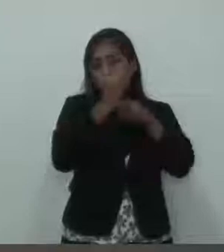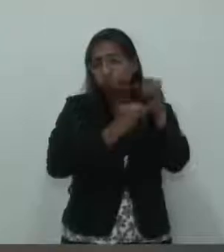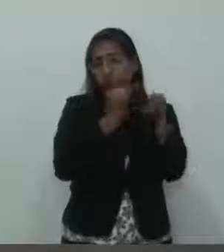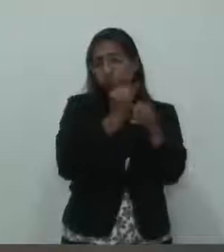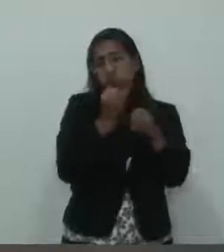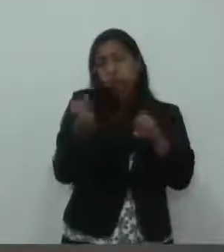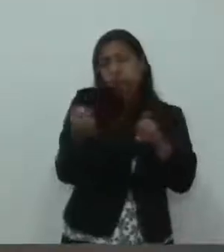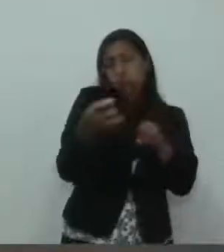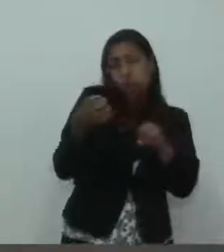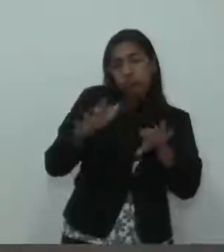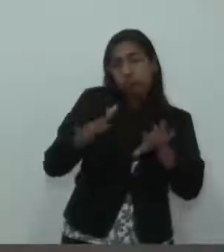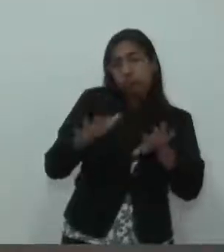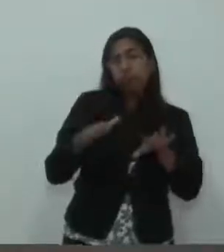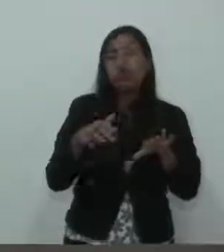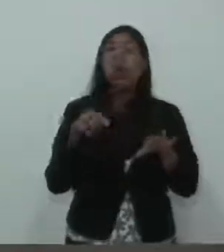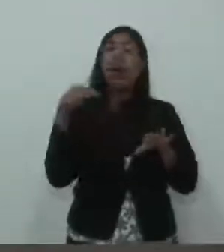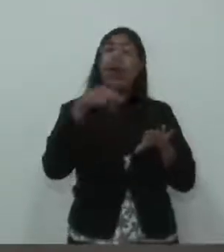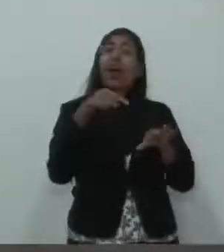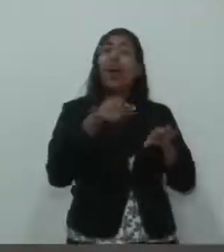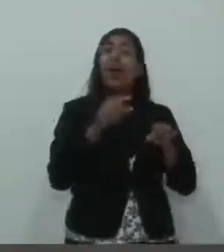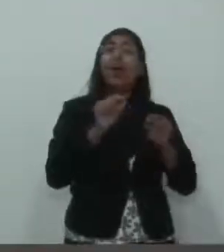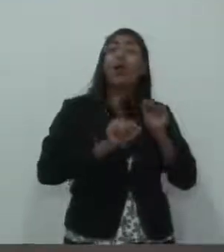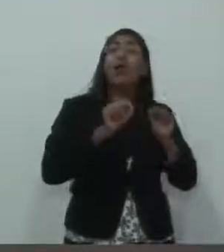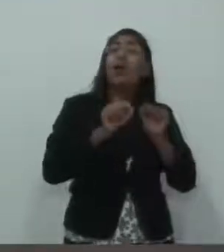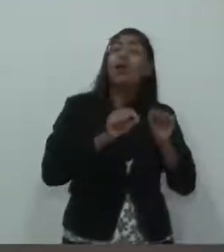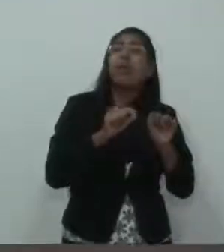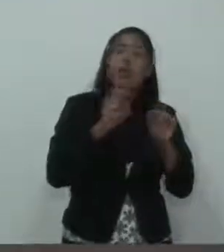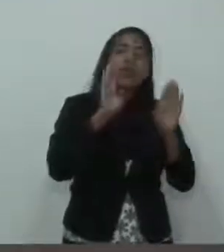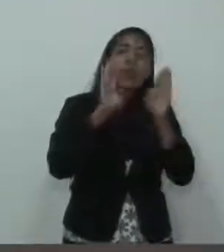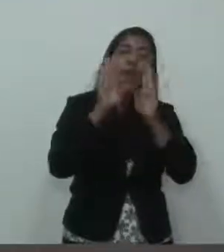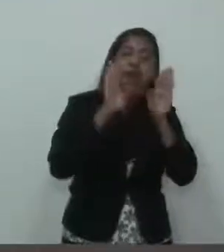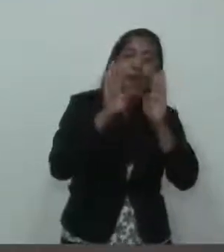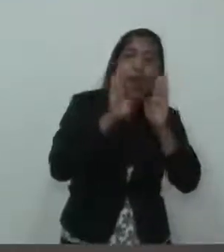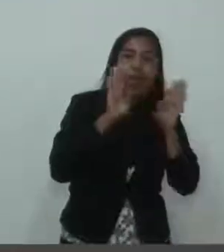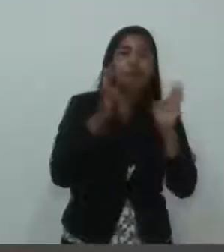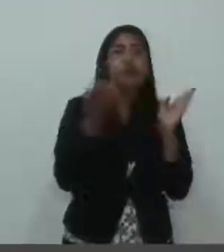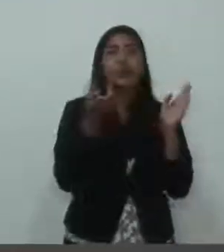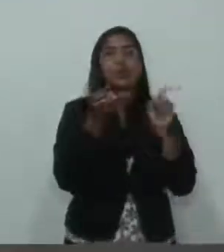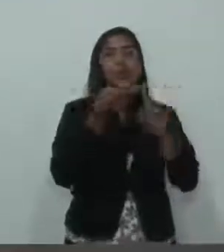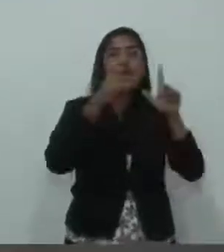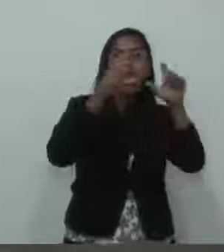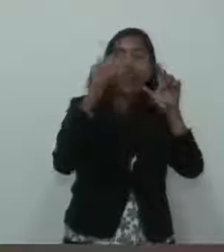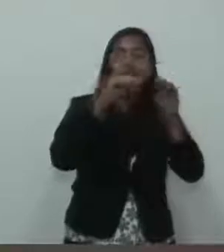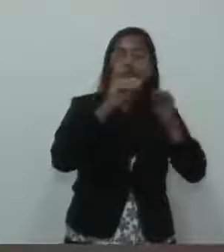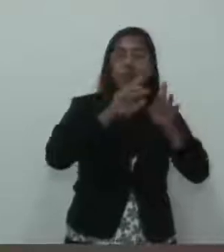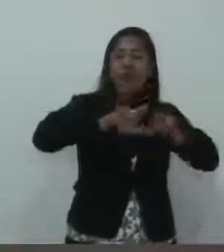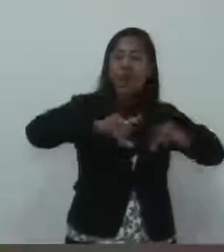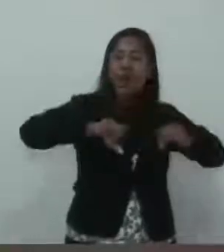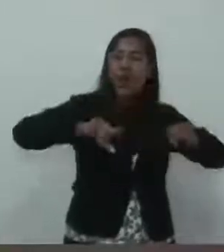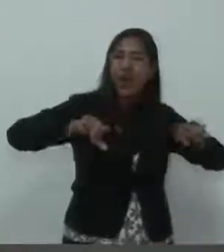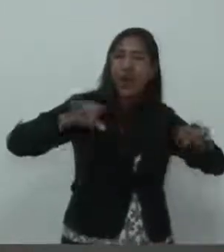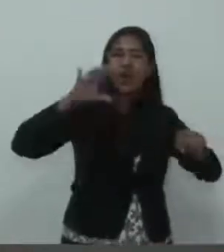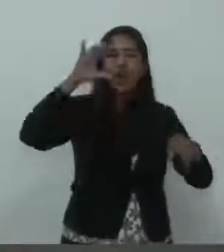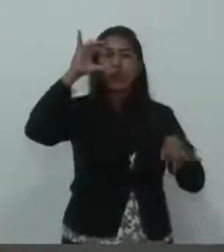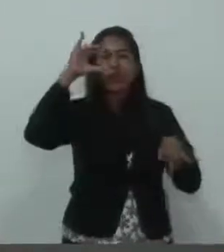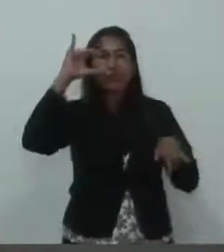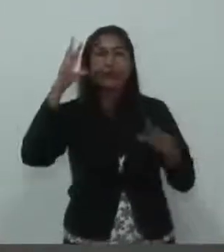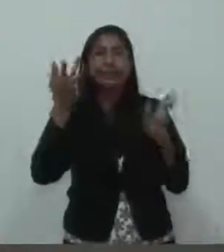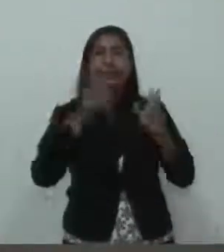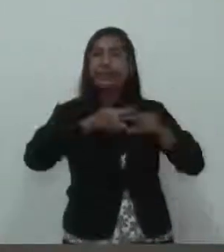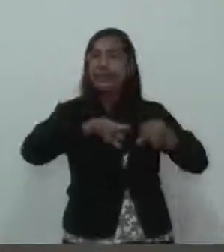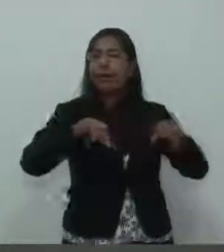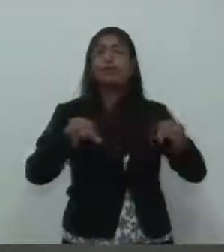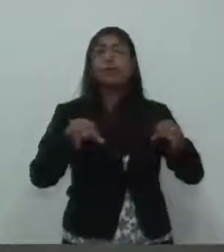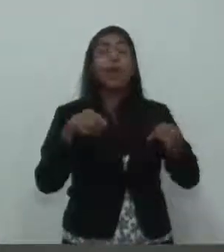E as redes sociais são o quê? Uma ferramenta que pode ser usada para o bem ou para mal. Ela pode servir para levar